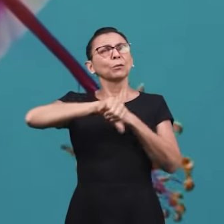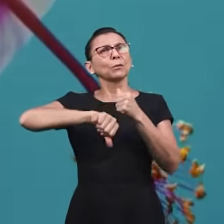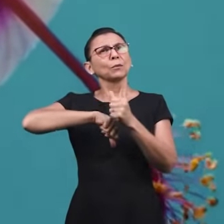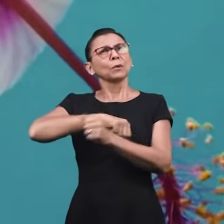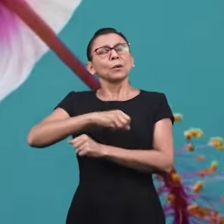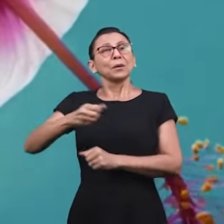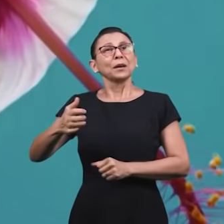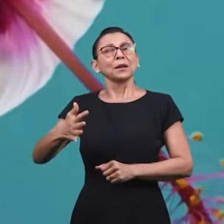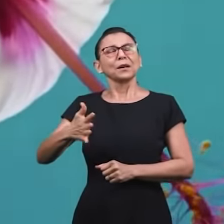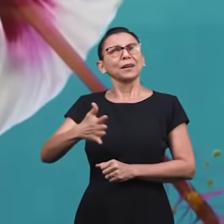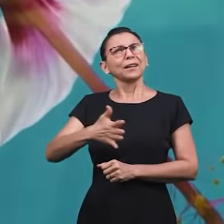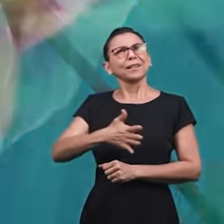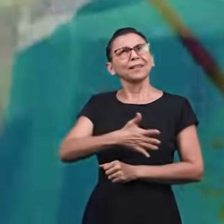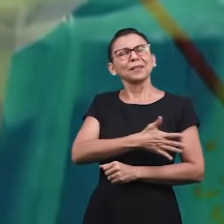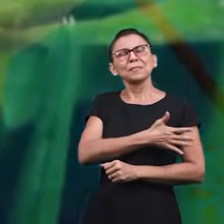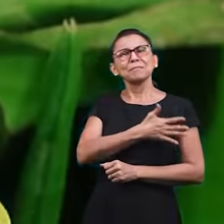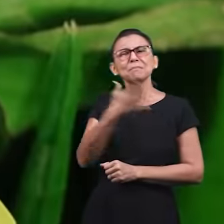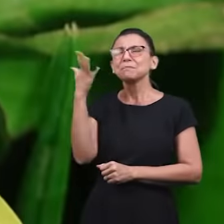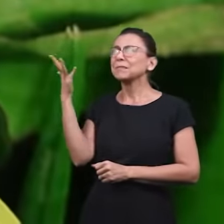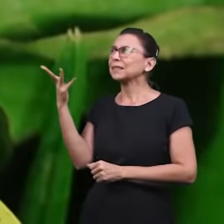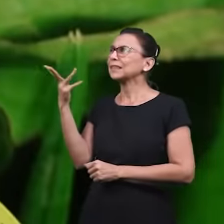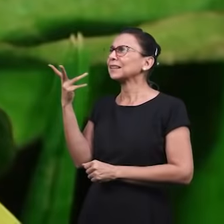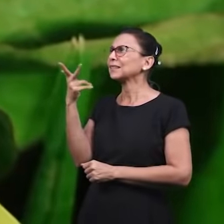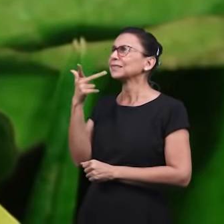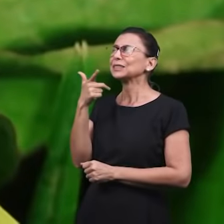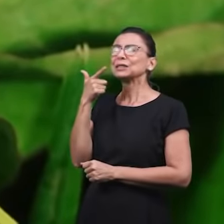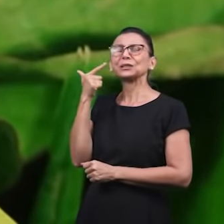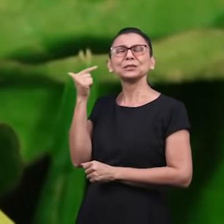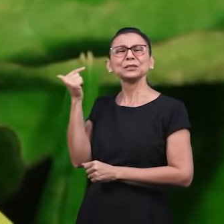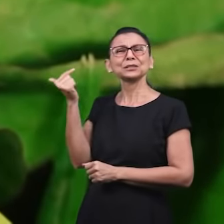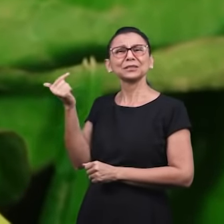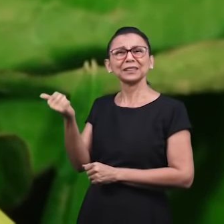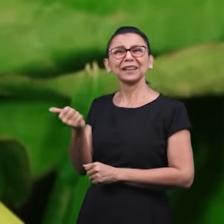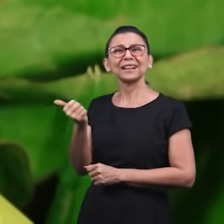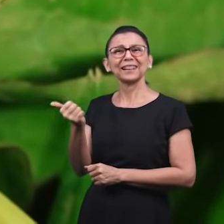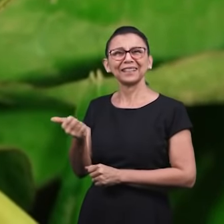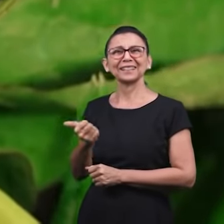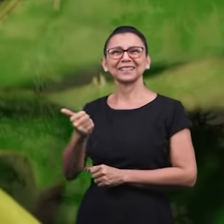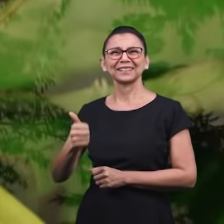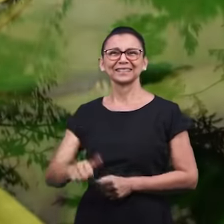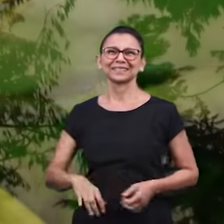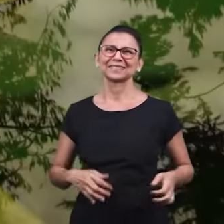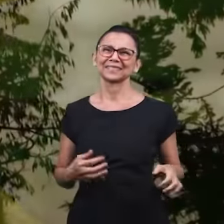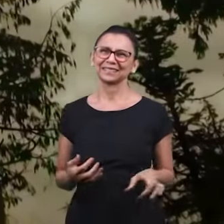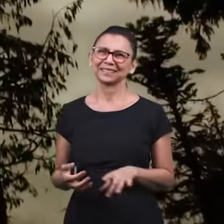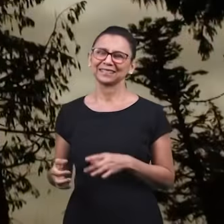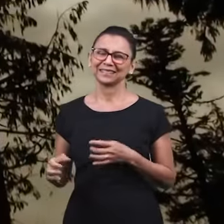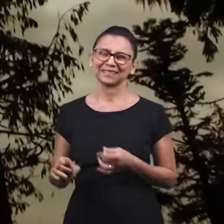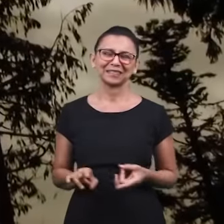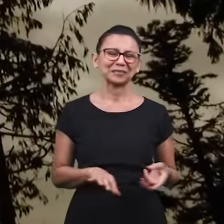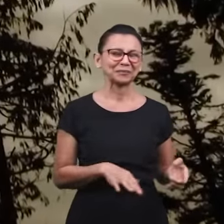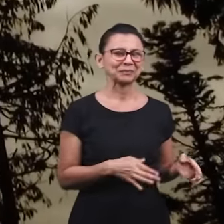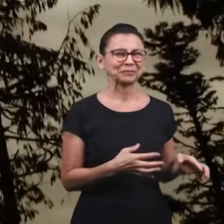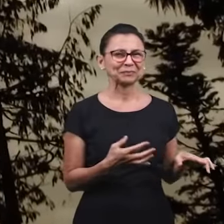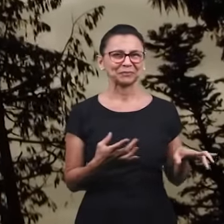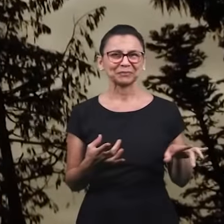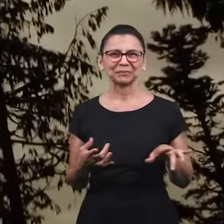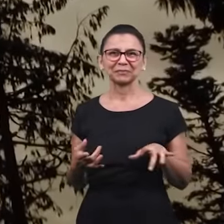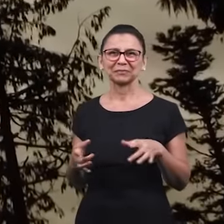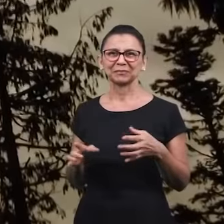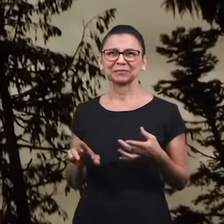novo aconteceu, tão sublime e tão real. Chorar